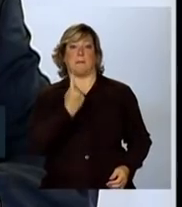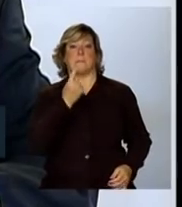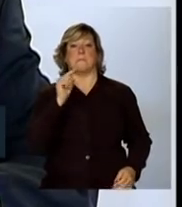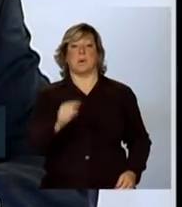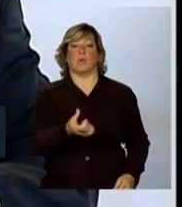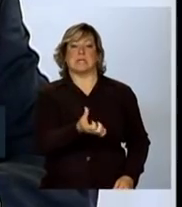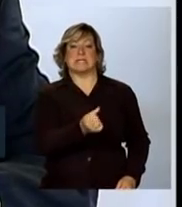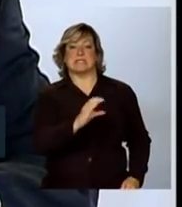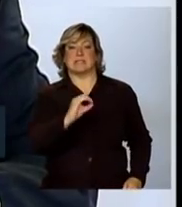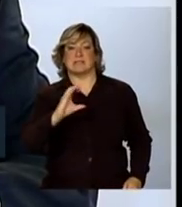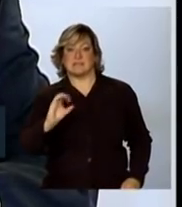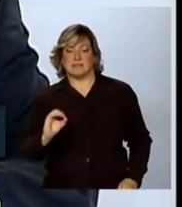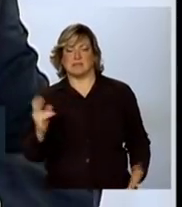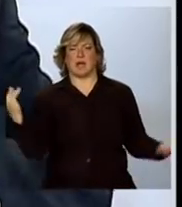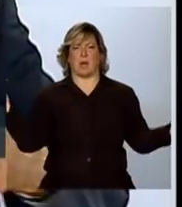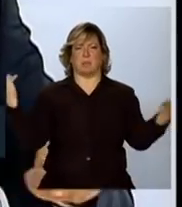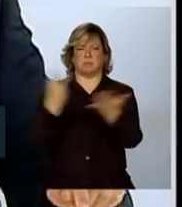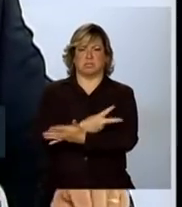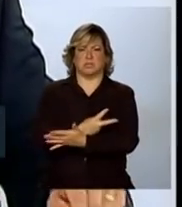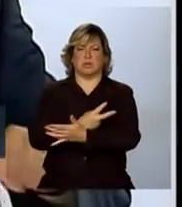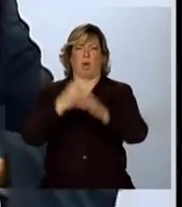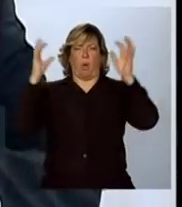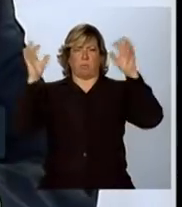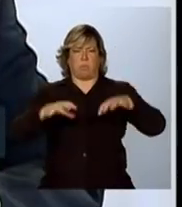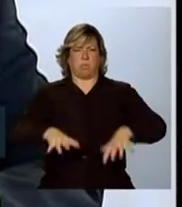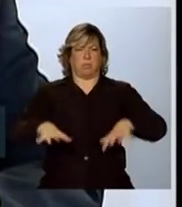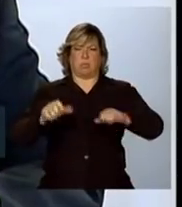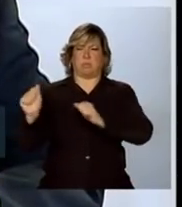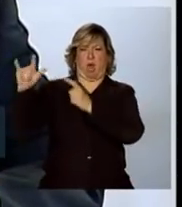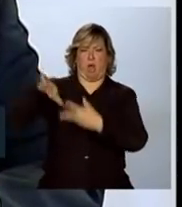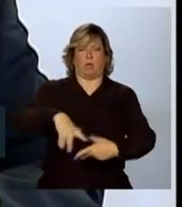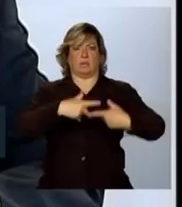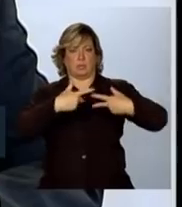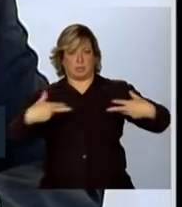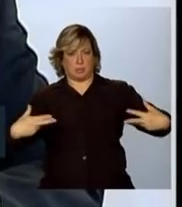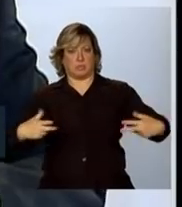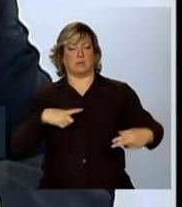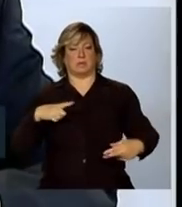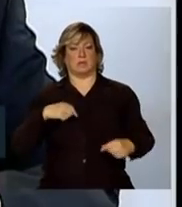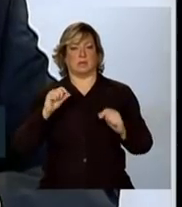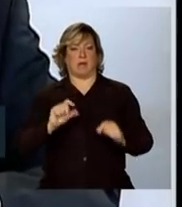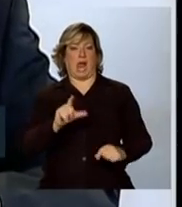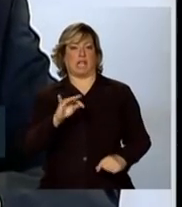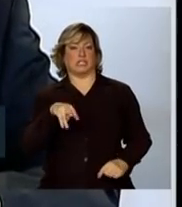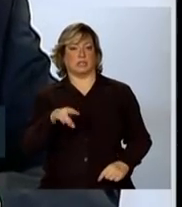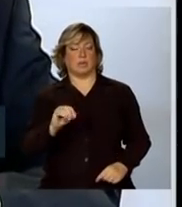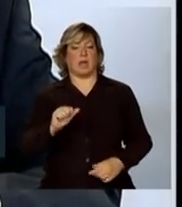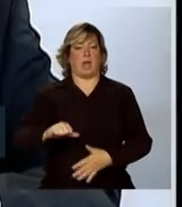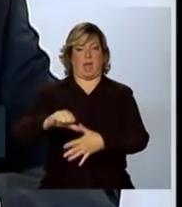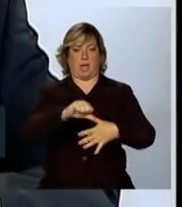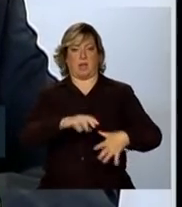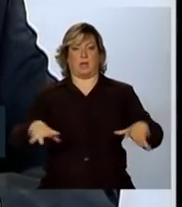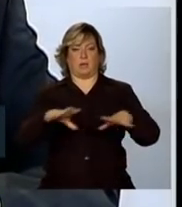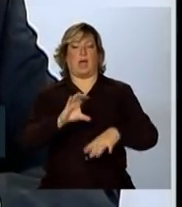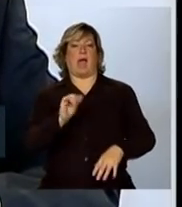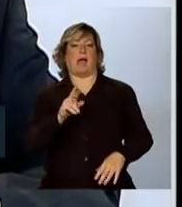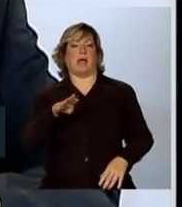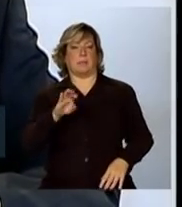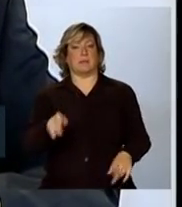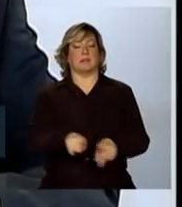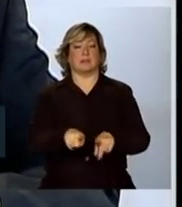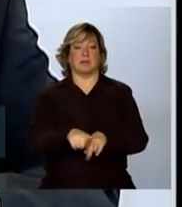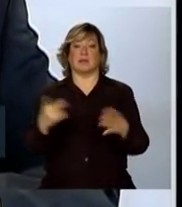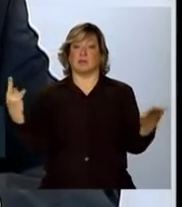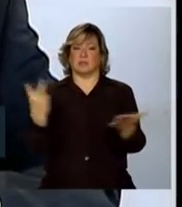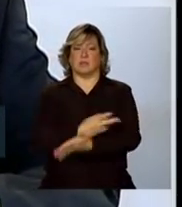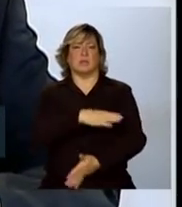desastres na região das Américas, Latinoamérica e do Caribe, que ocasionaram a